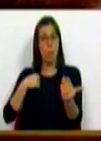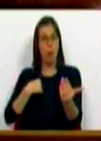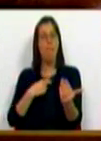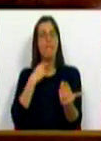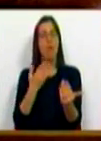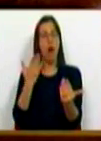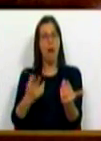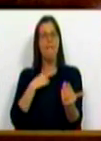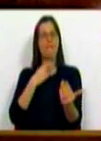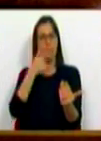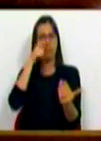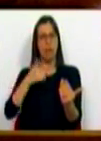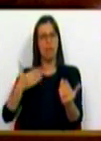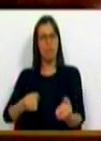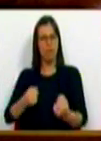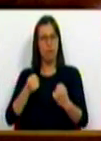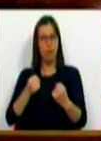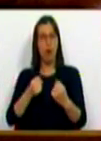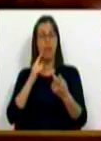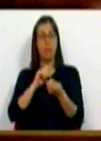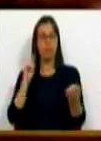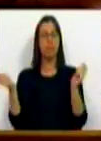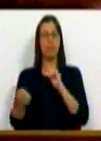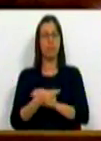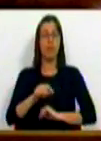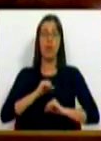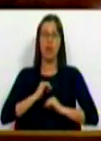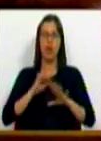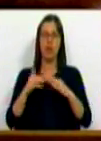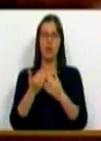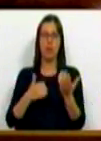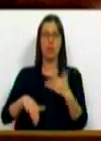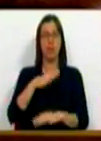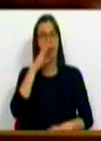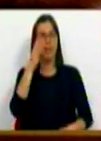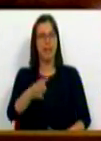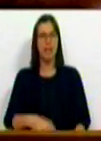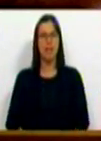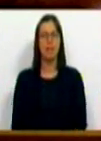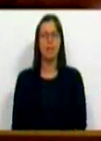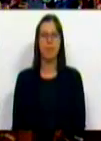ter uma voz, uma voz civicamente mais forte na transformação da nossa sociedade. Disse.